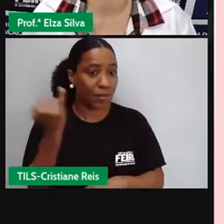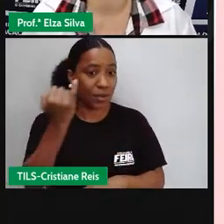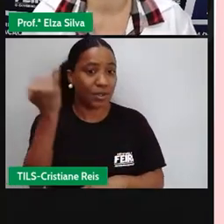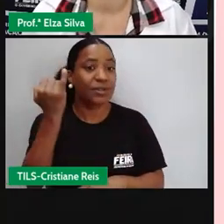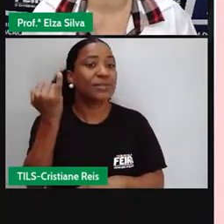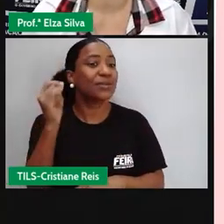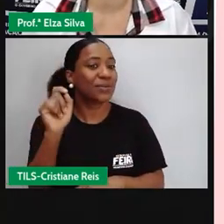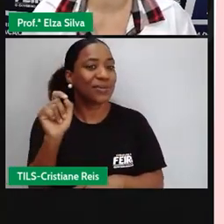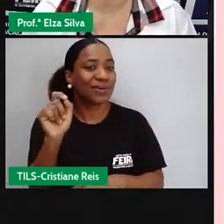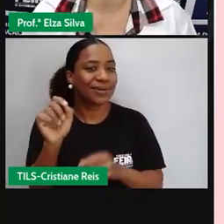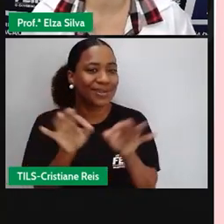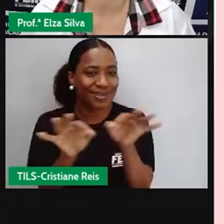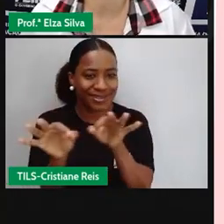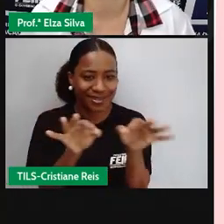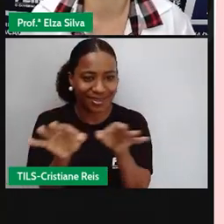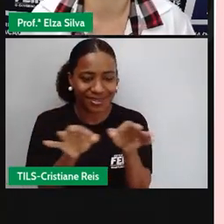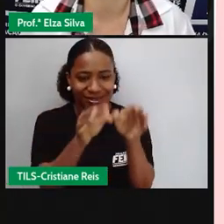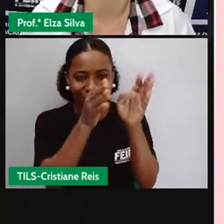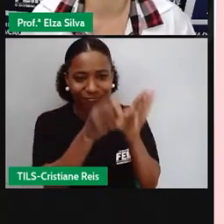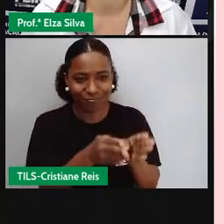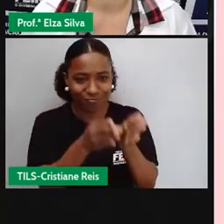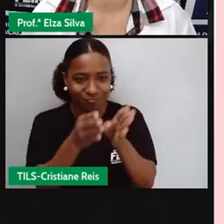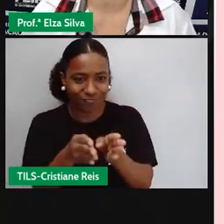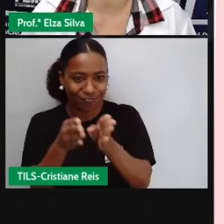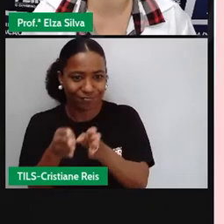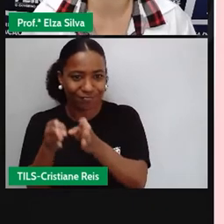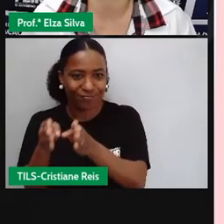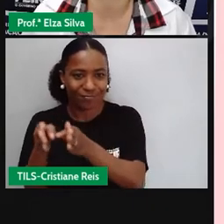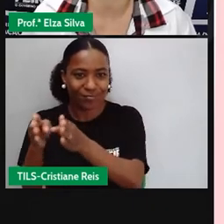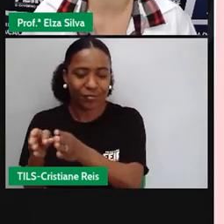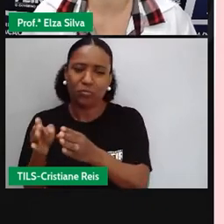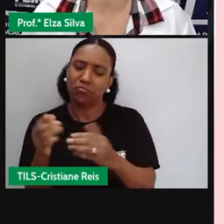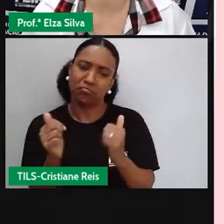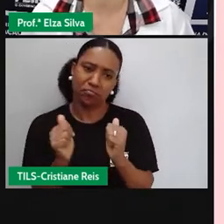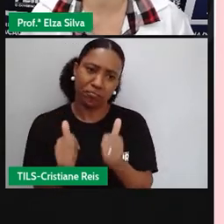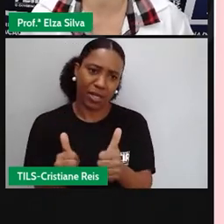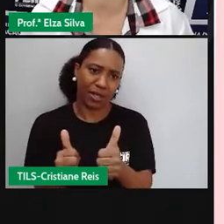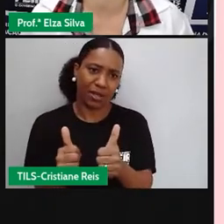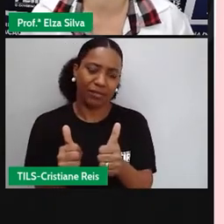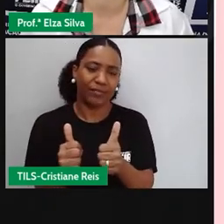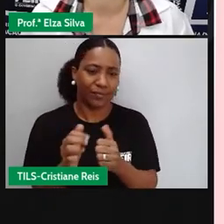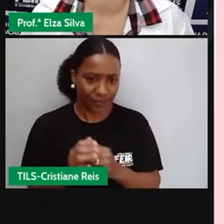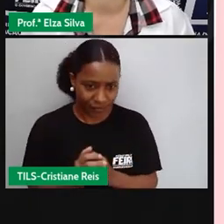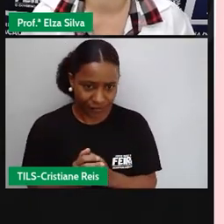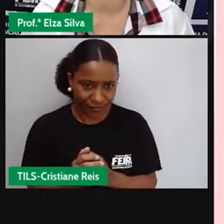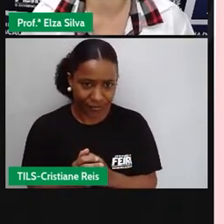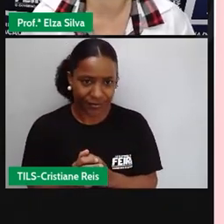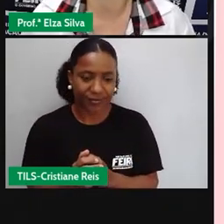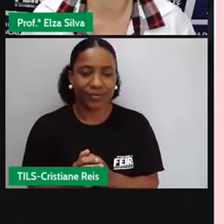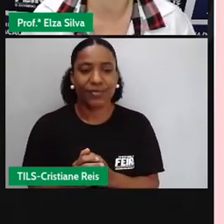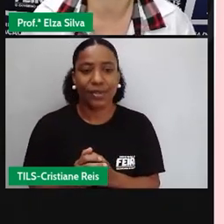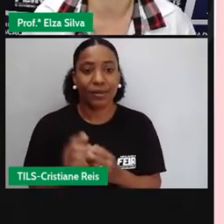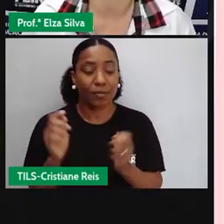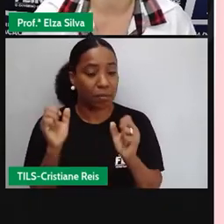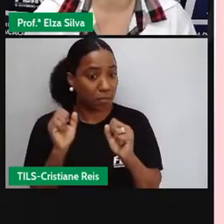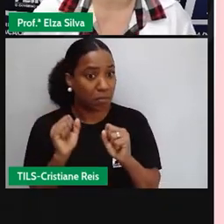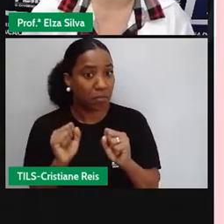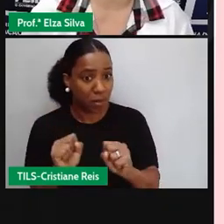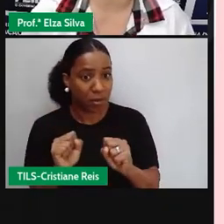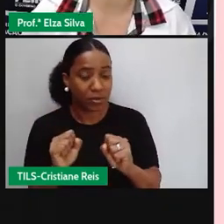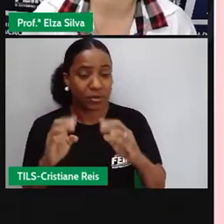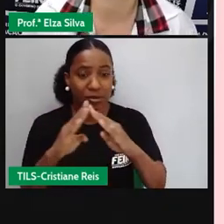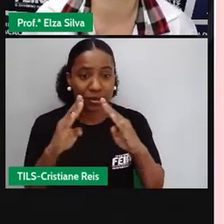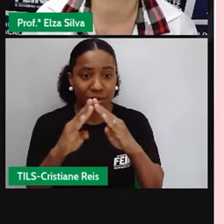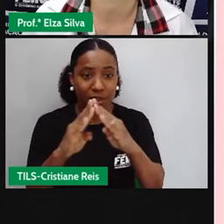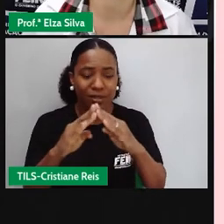organiza para que o nosso ambiente de estudo seja saudável e produtivo. Então, busque em sua casa